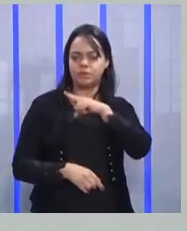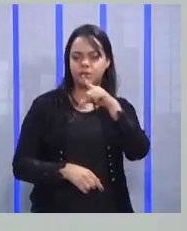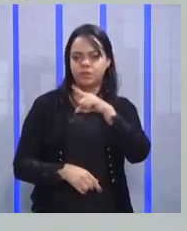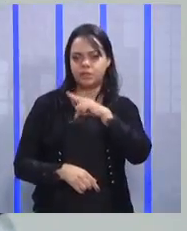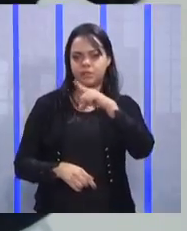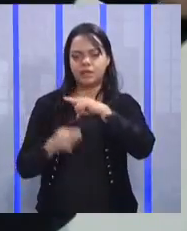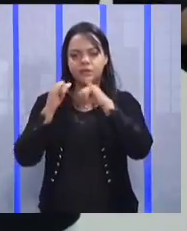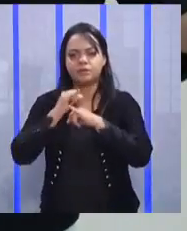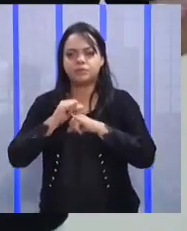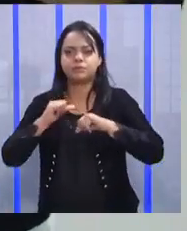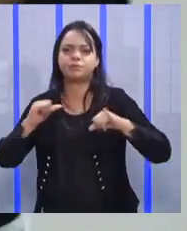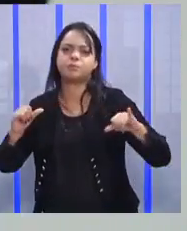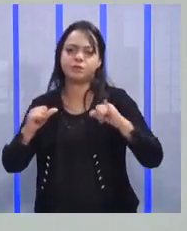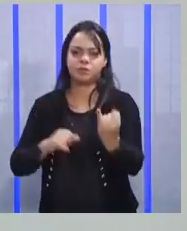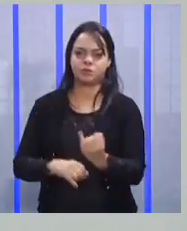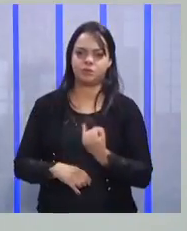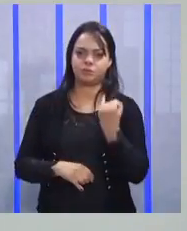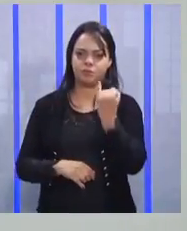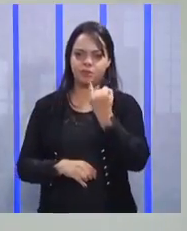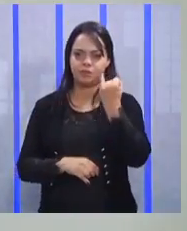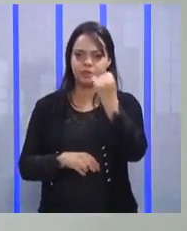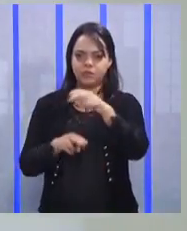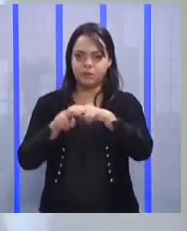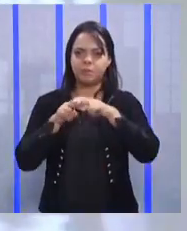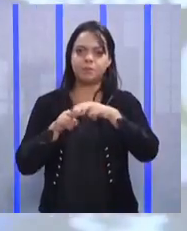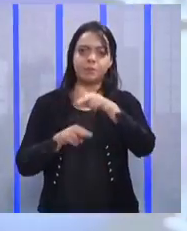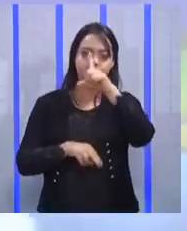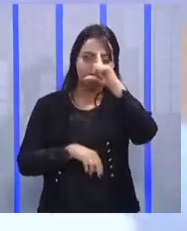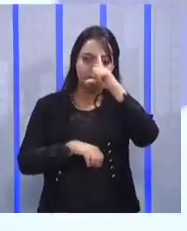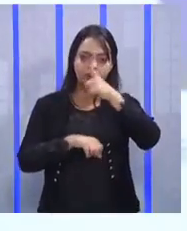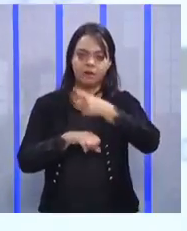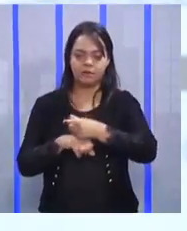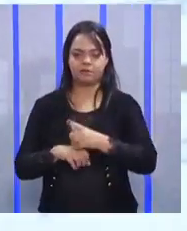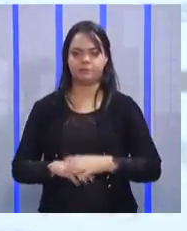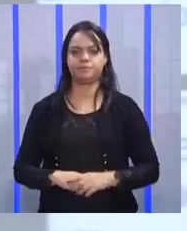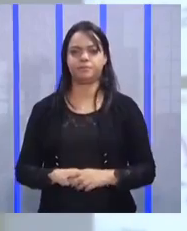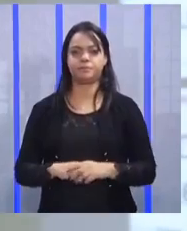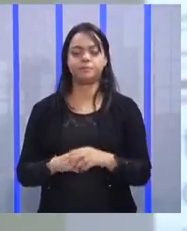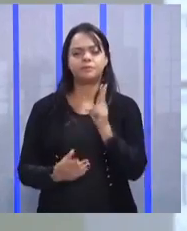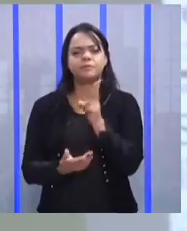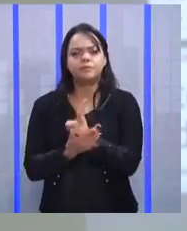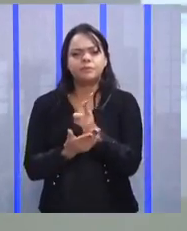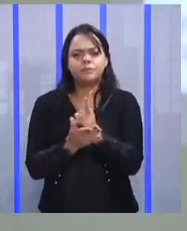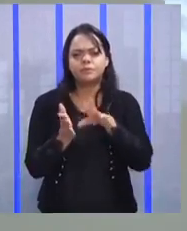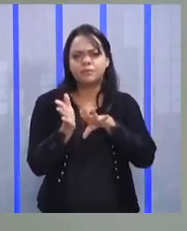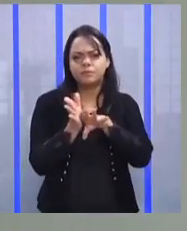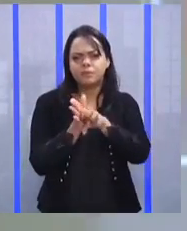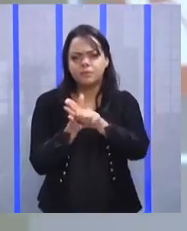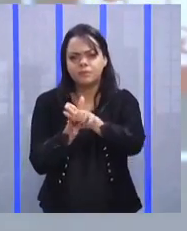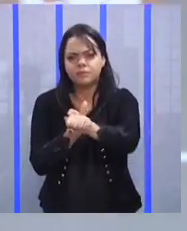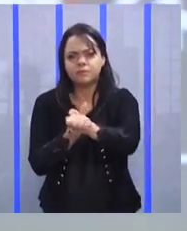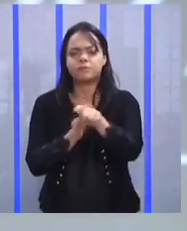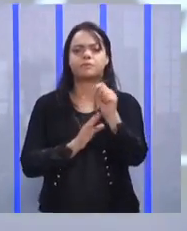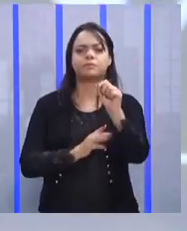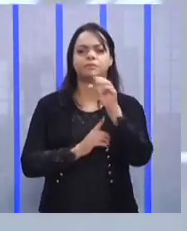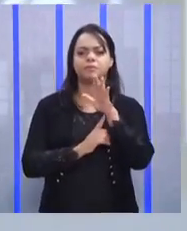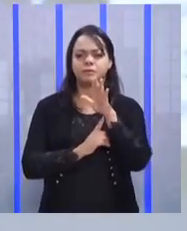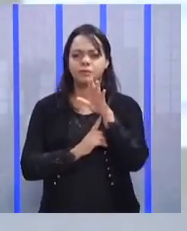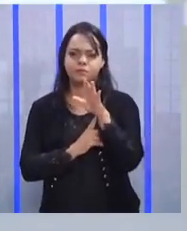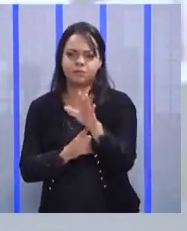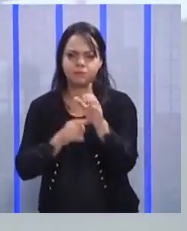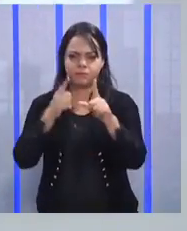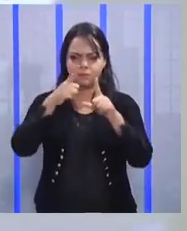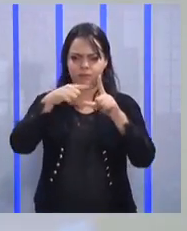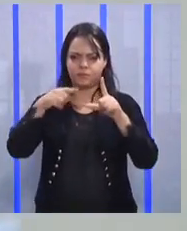através da liderança. Certo? Só que essa mesma pesquisa, ela revelou um dado interessante.